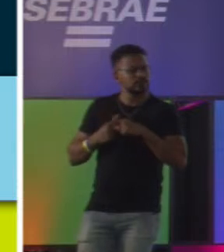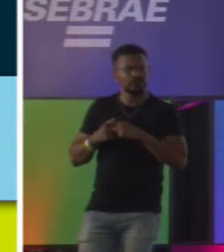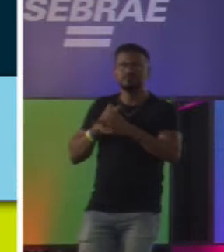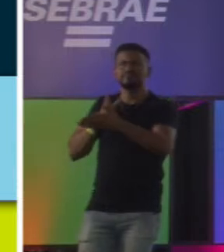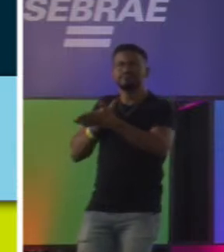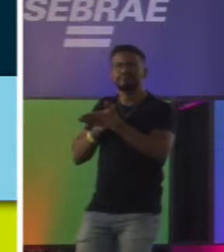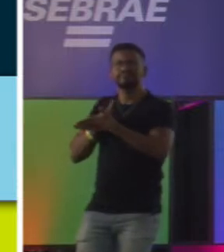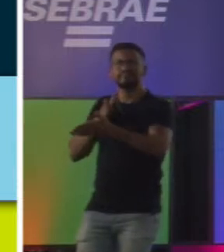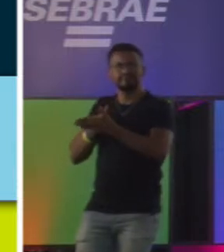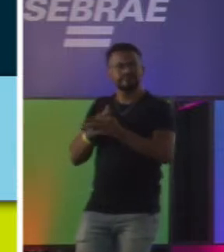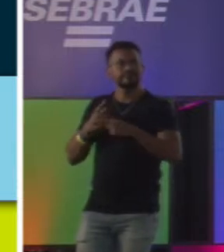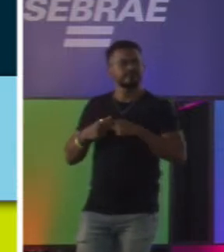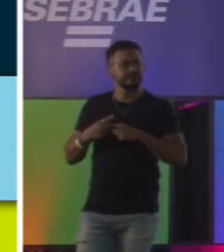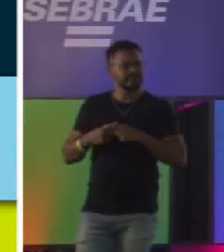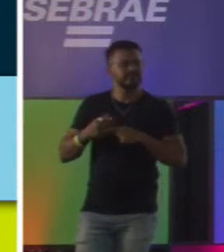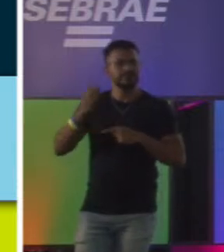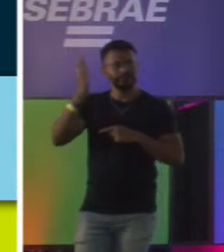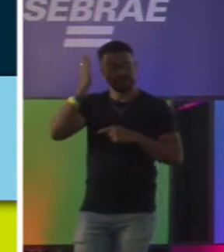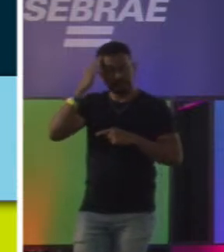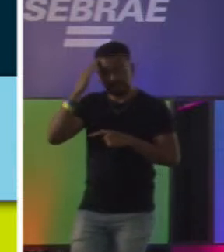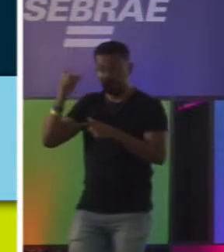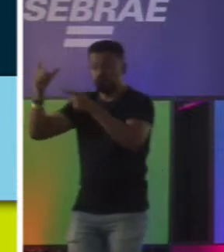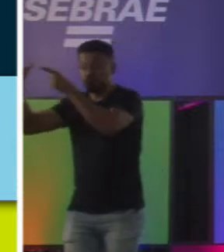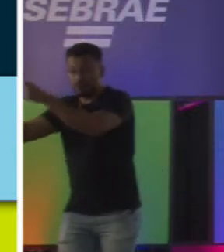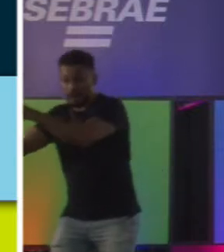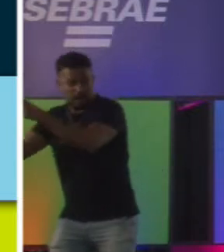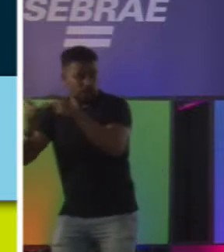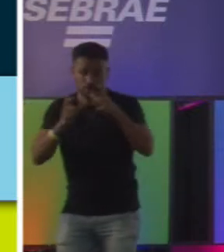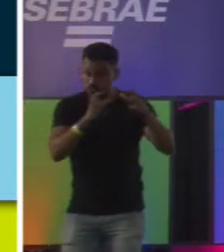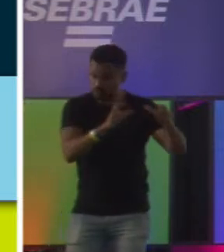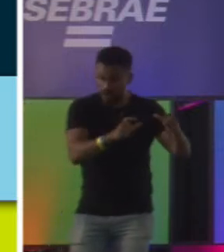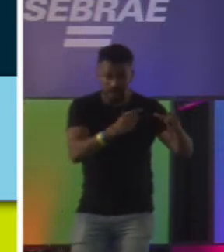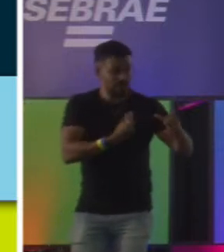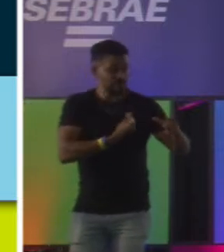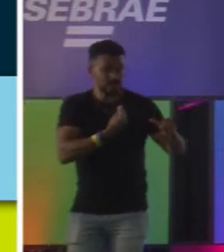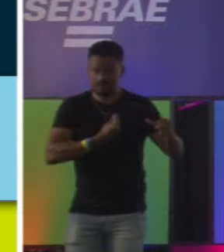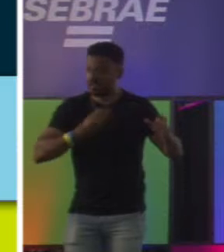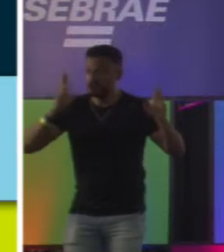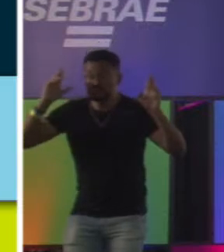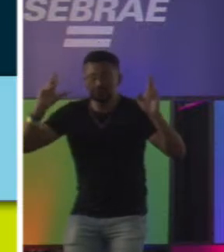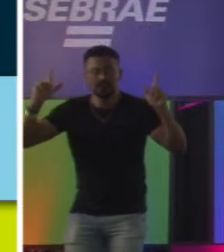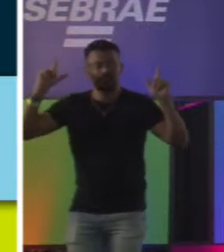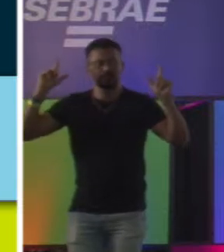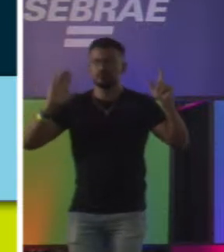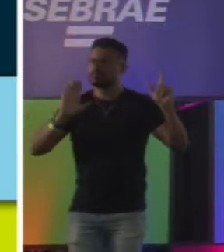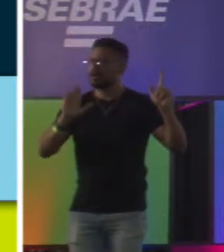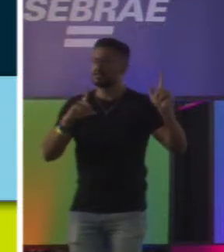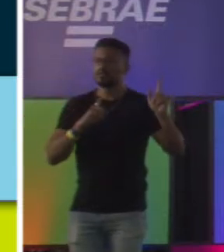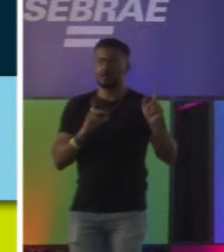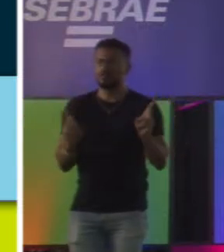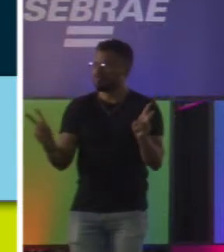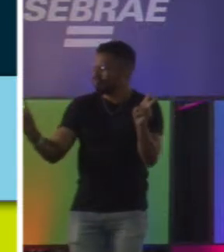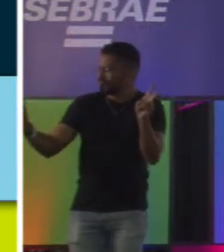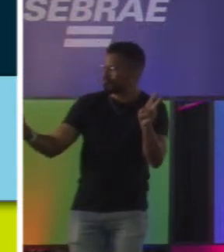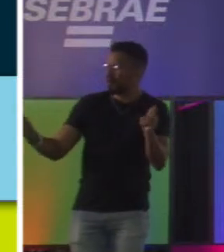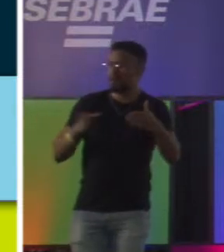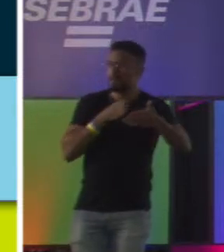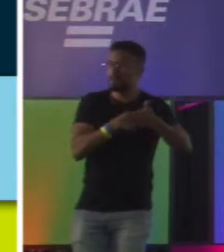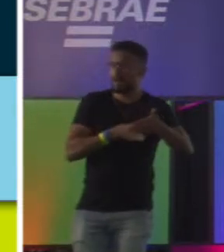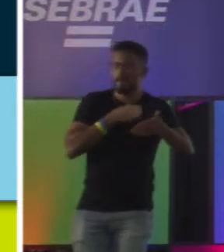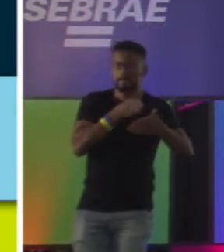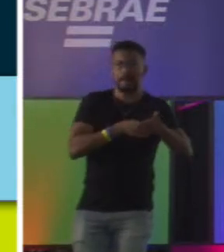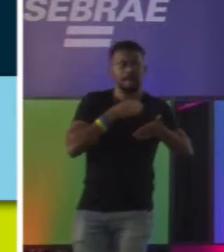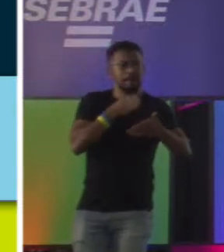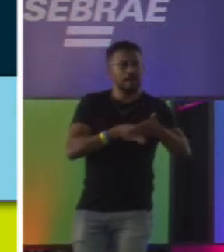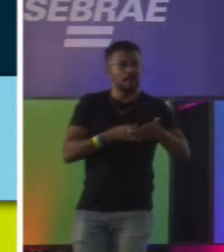que que, mesmo em lugares com realidades muito diferentes, a gente tem exatamente os mesmos entraves no